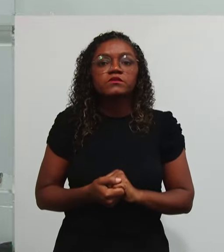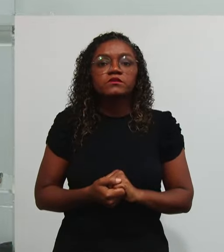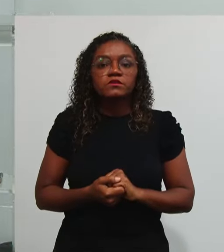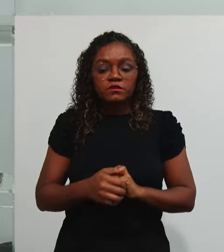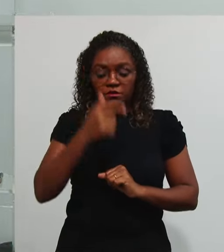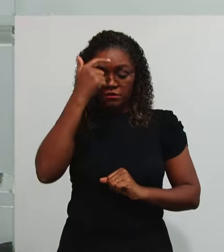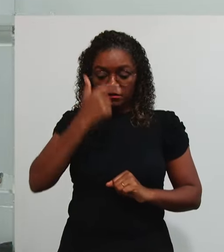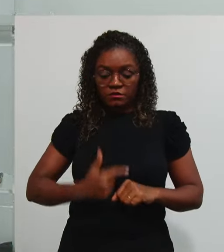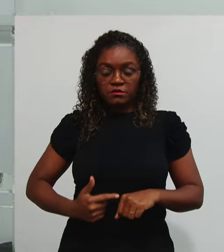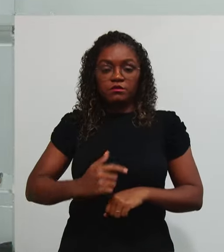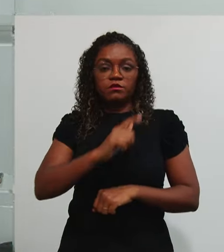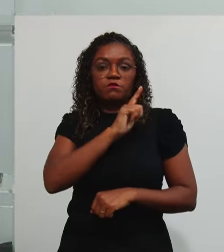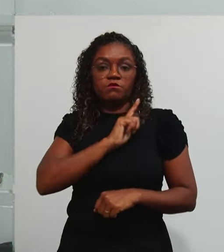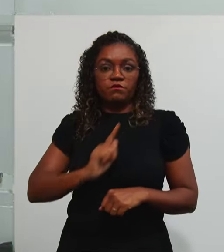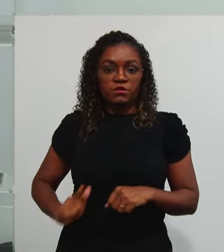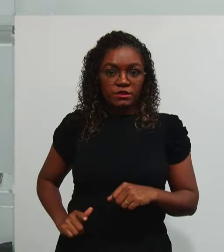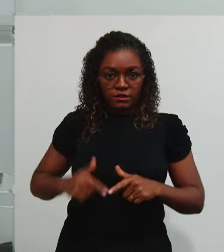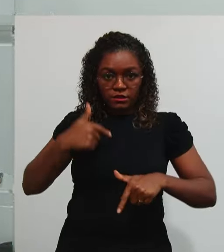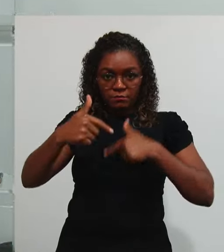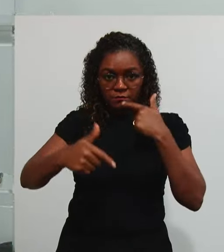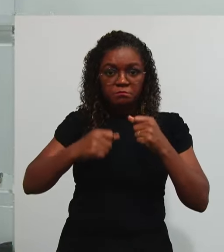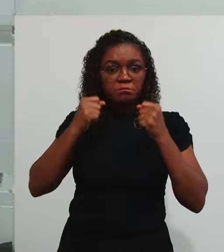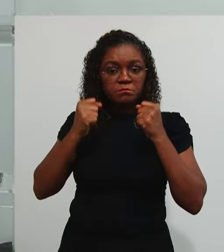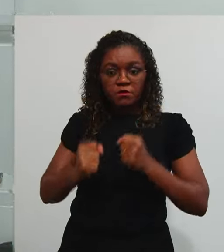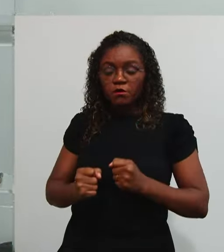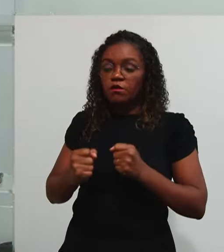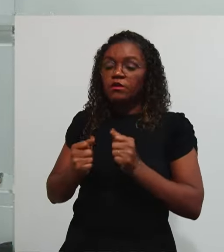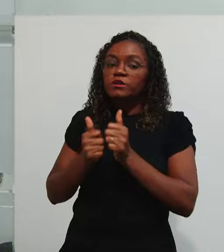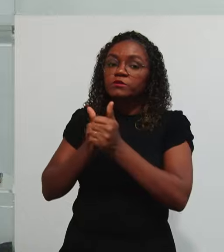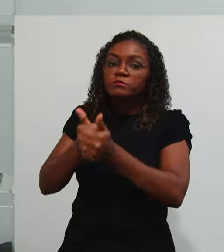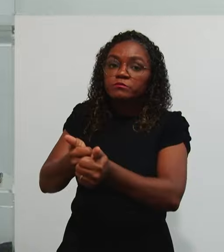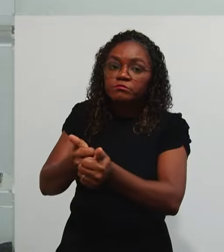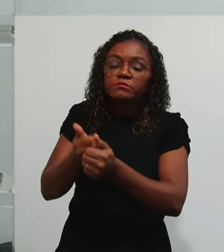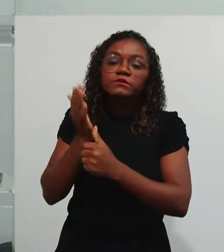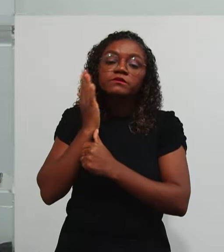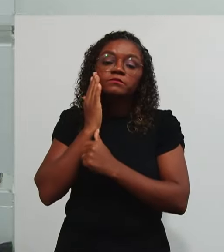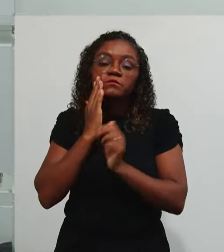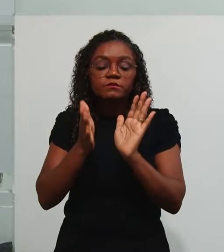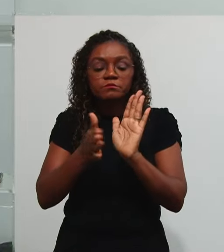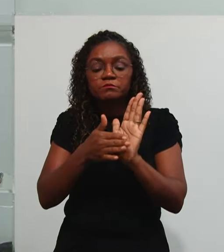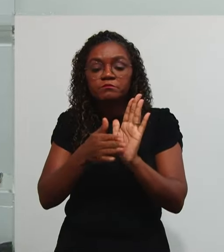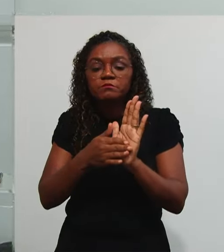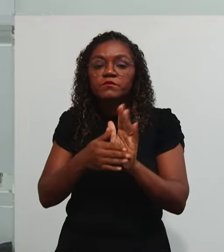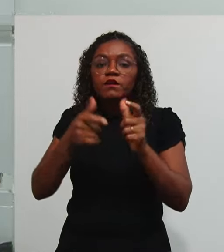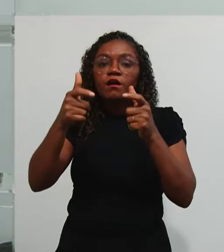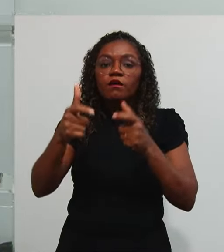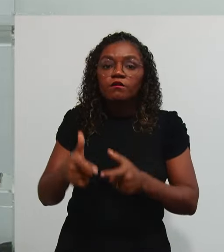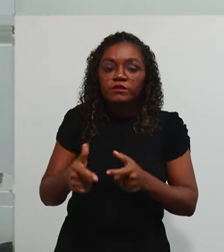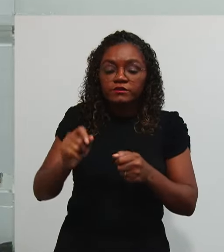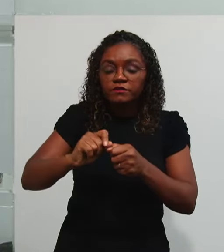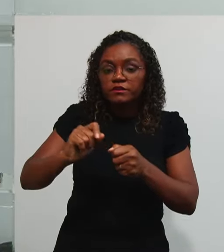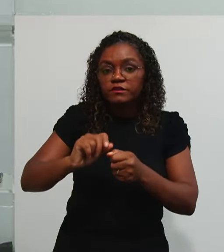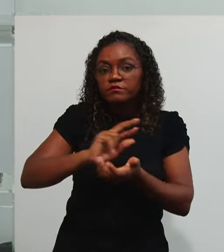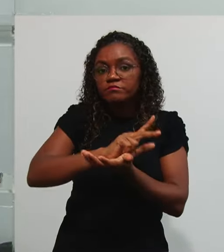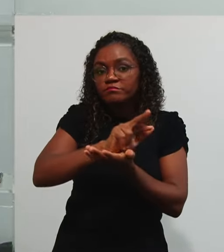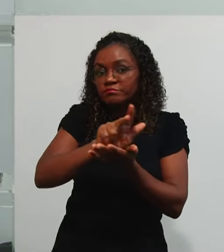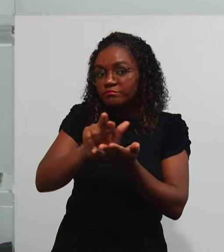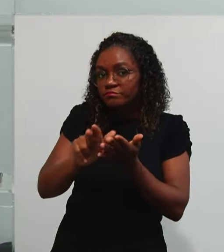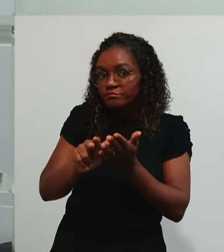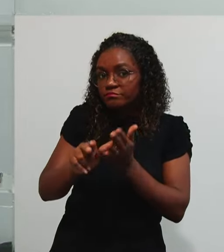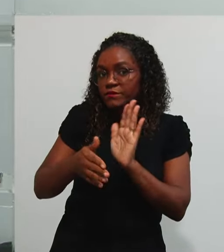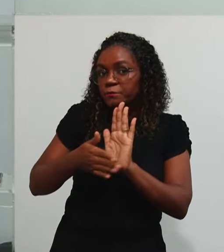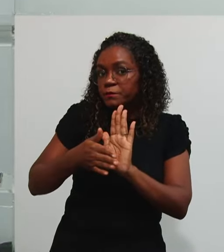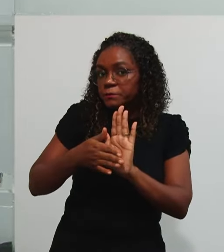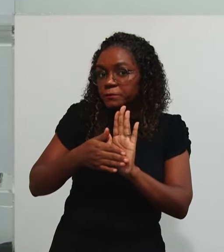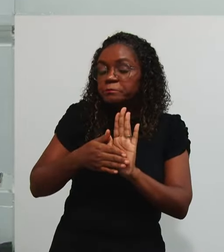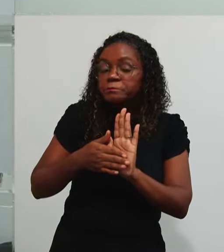e deve Fazer essa Fiscalização Para que? Para fazer o acompanhamento Da prestação Dos serviços Ali empregados Para a prestação De contas